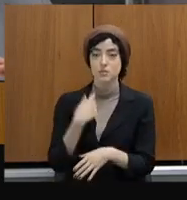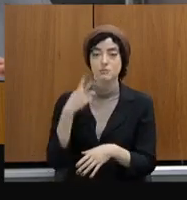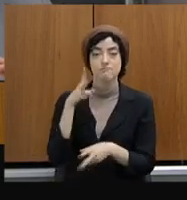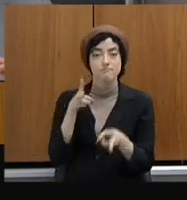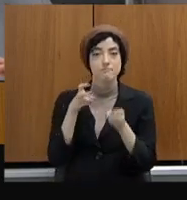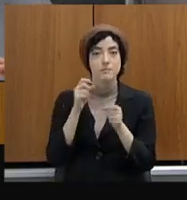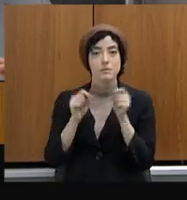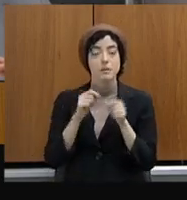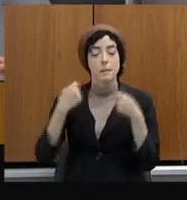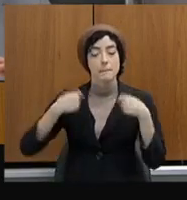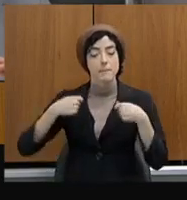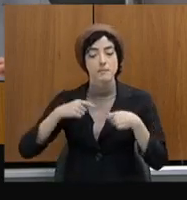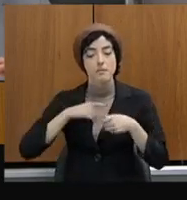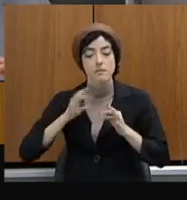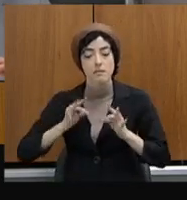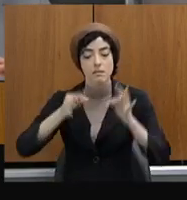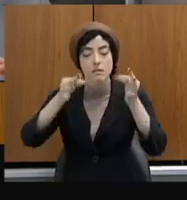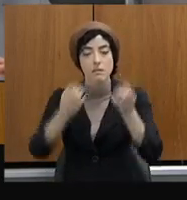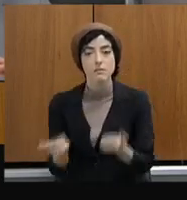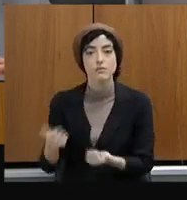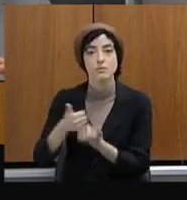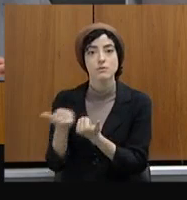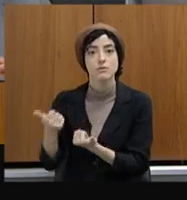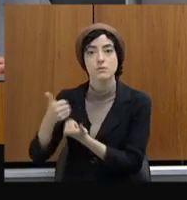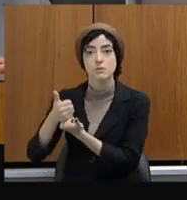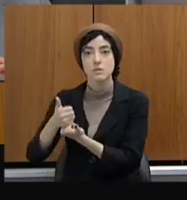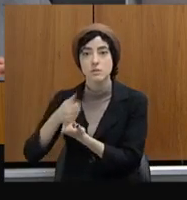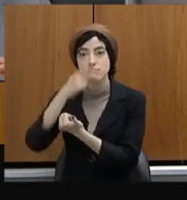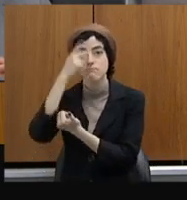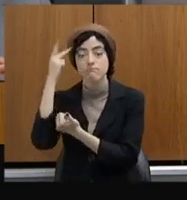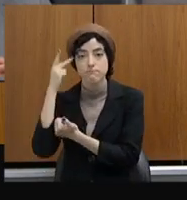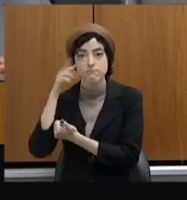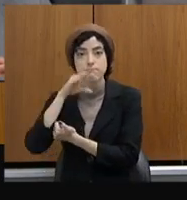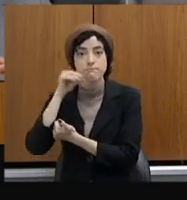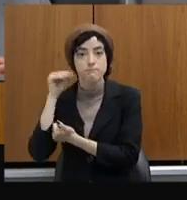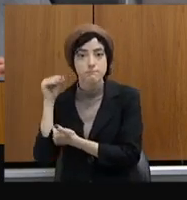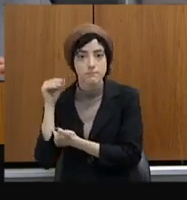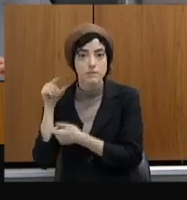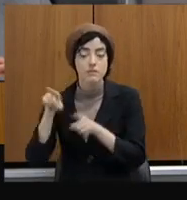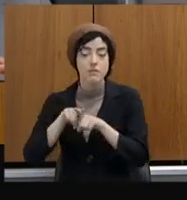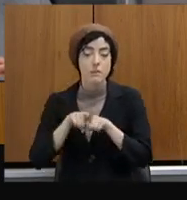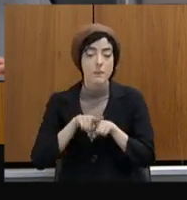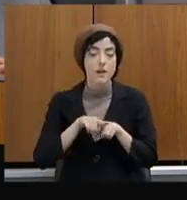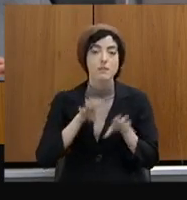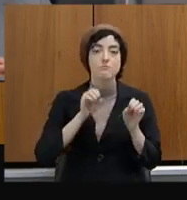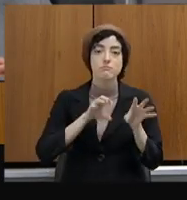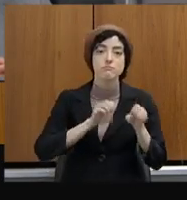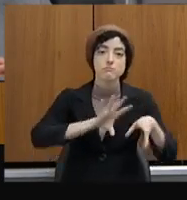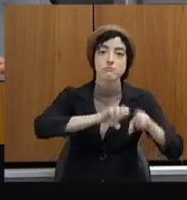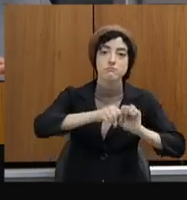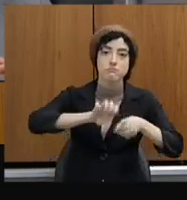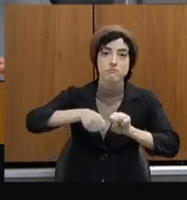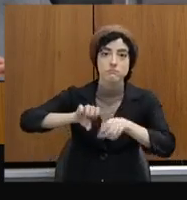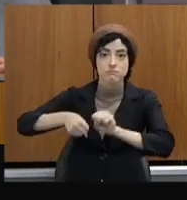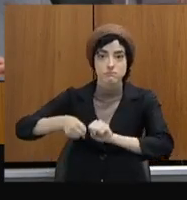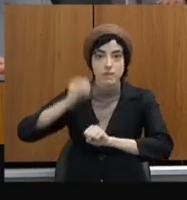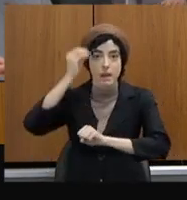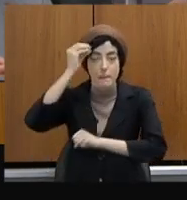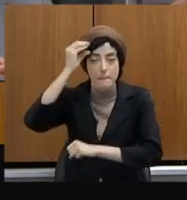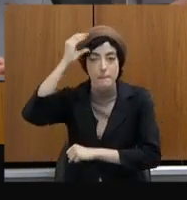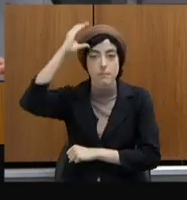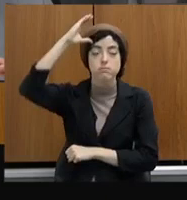reposição de pessoal e capacitação. Não é uma coisa só que vai resolver essa